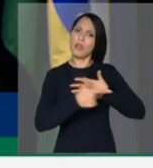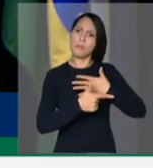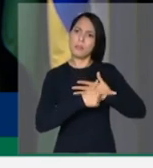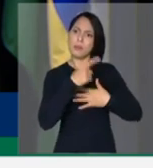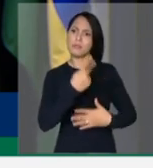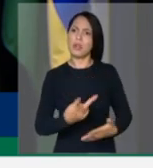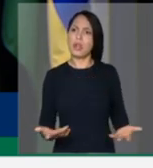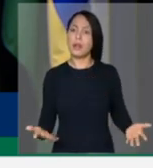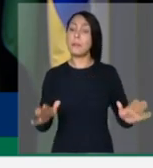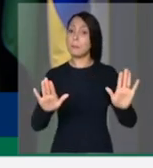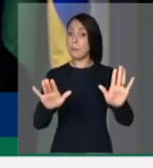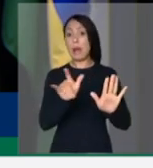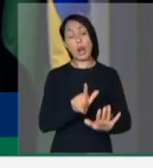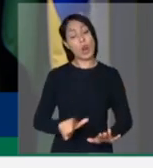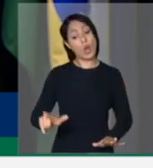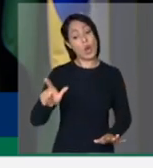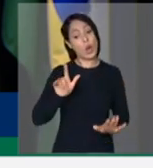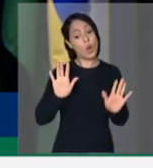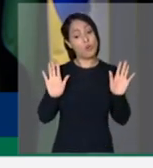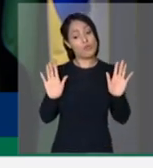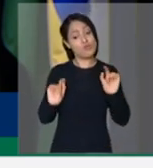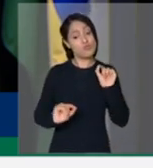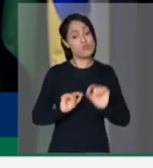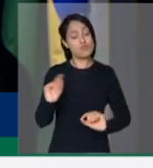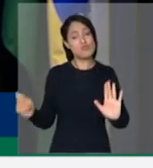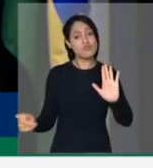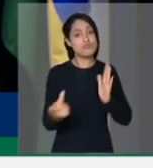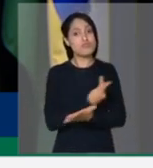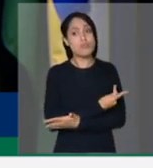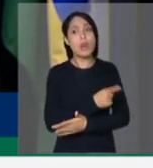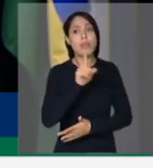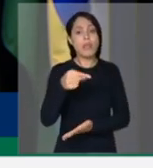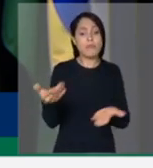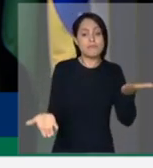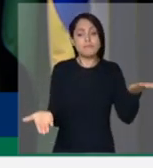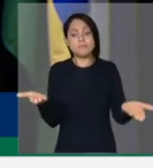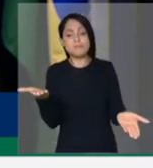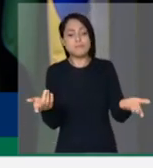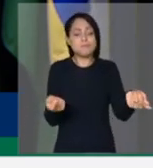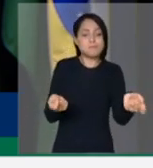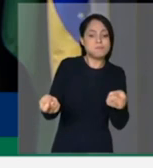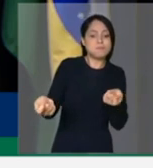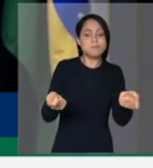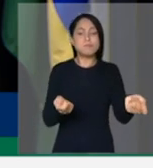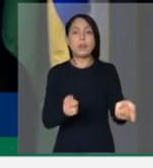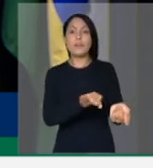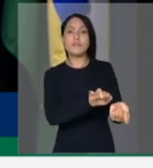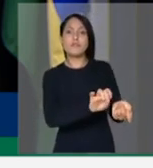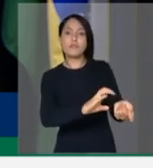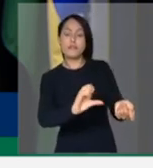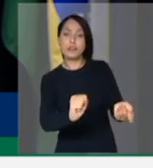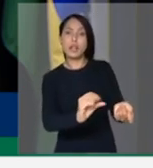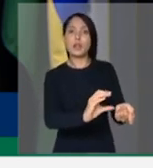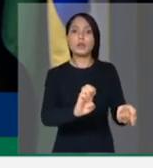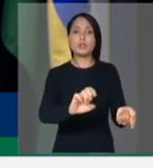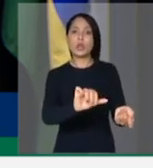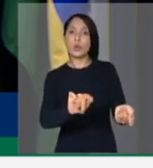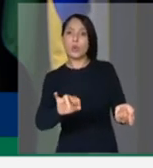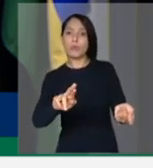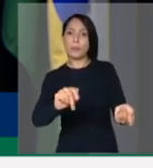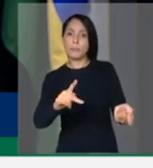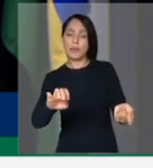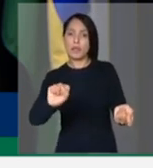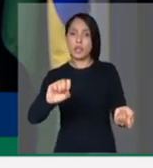E, obviamente, que é o princípio dos freios e contrapesos, em que cada um desses poderes